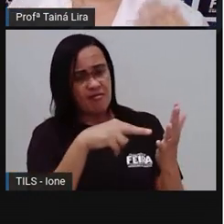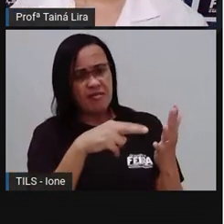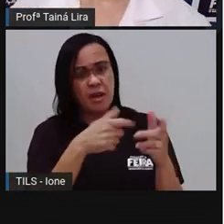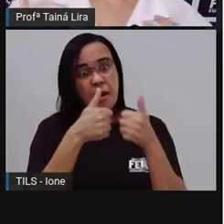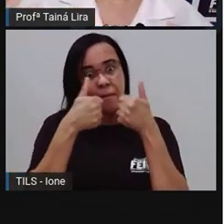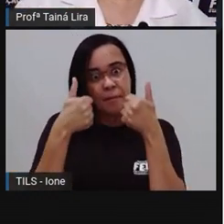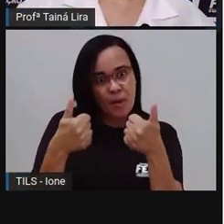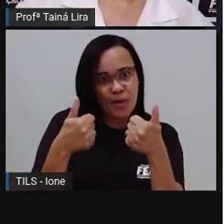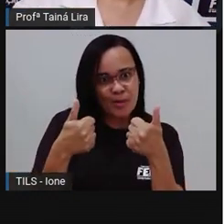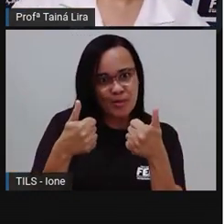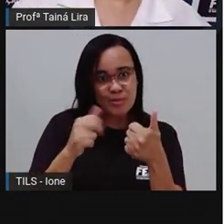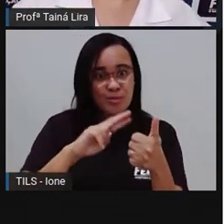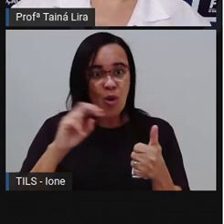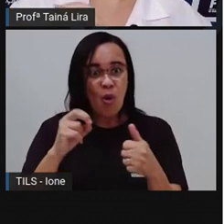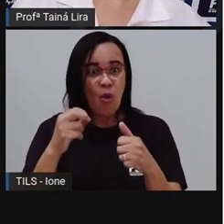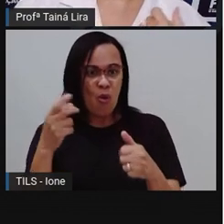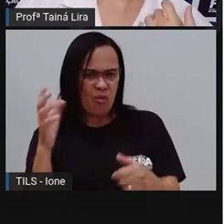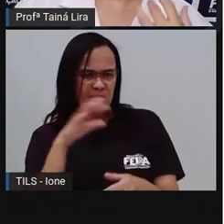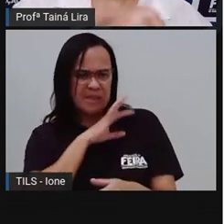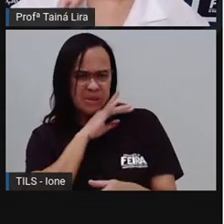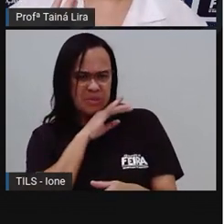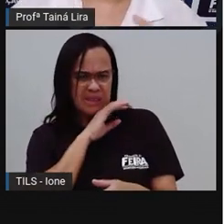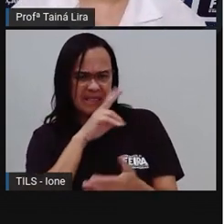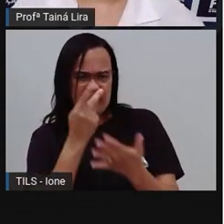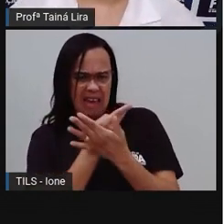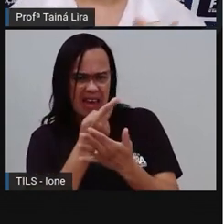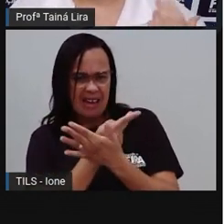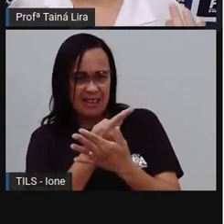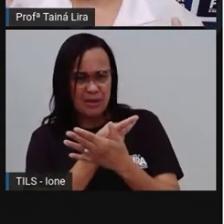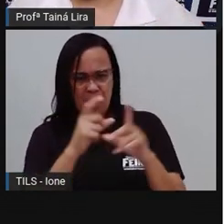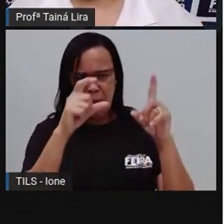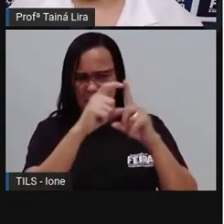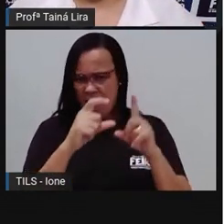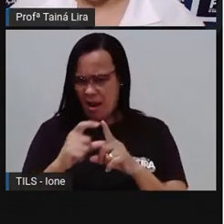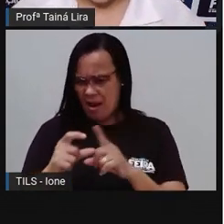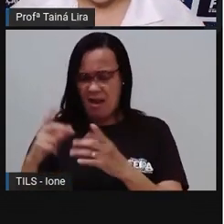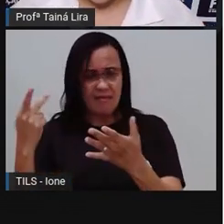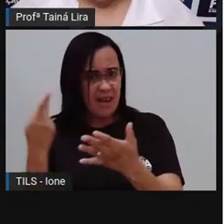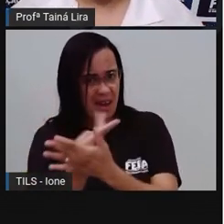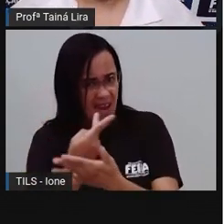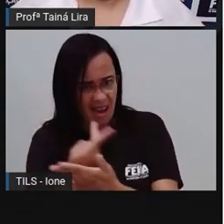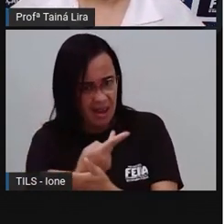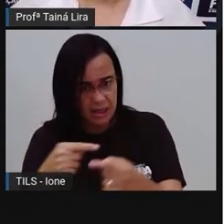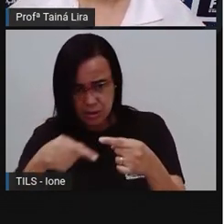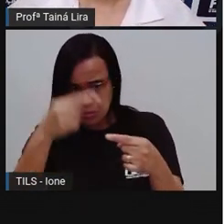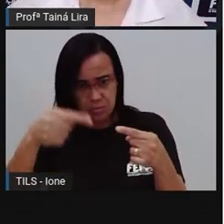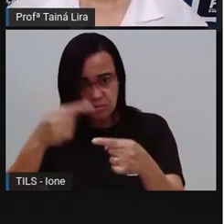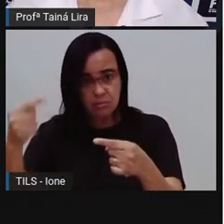A primeira é correção das palavras, ver se tem alguma palavrinha ali que escreveu errado, tá certo?